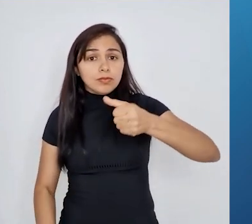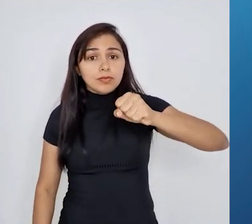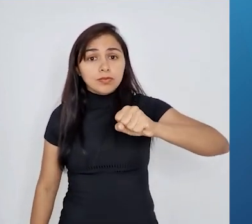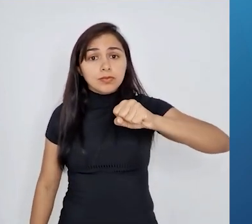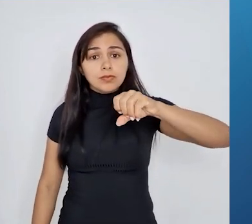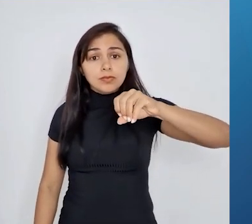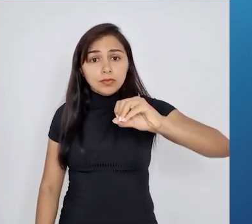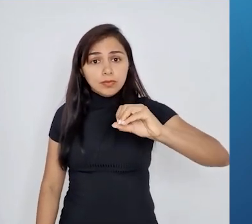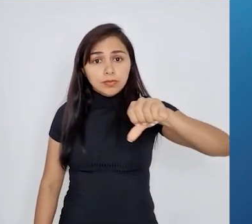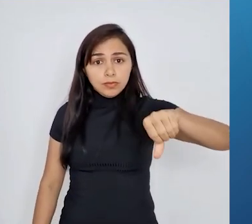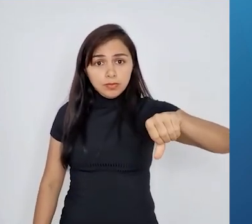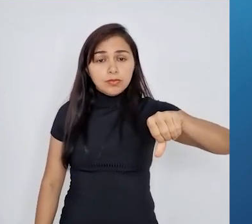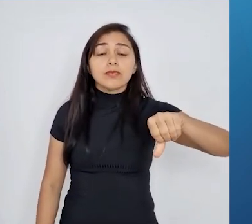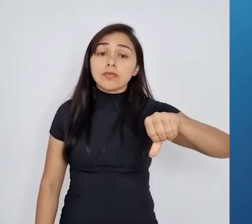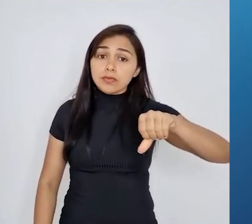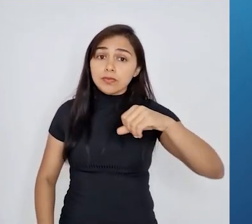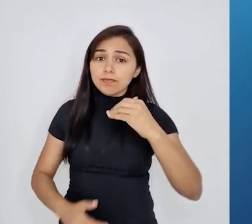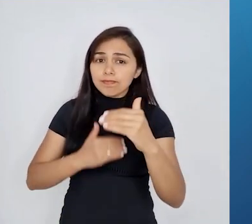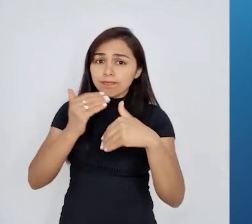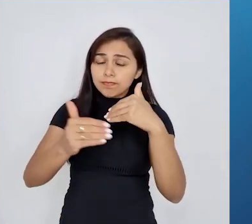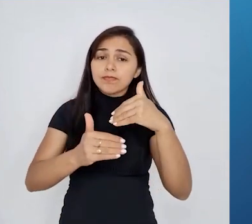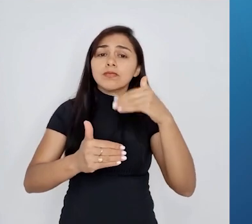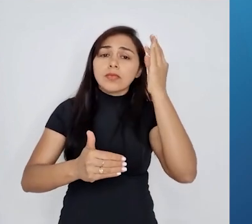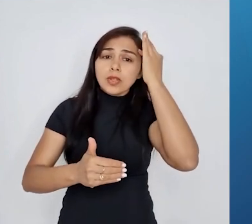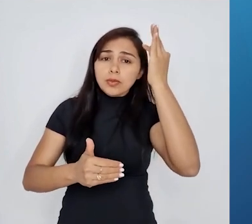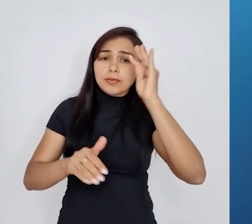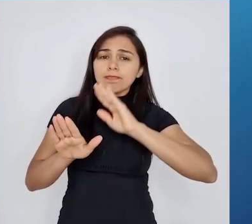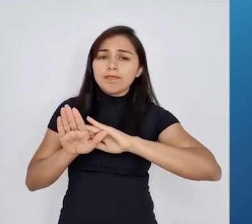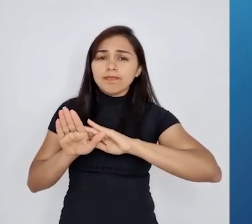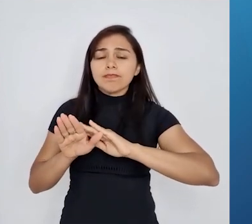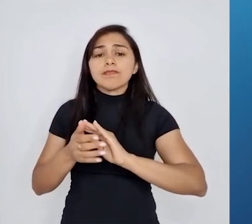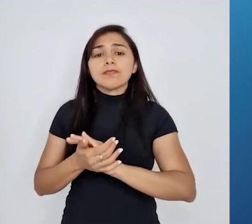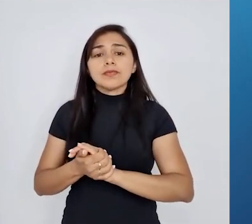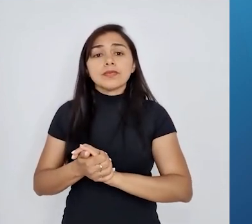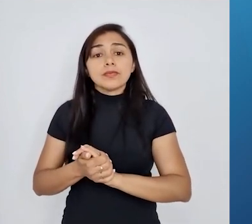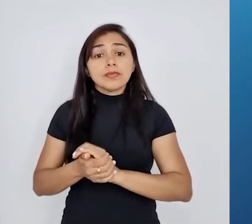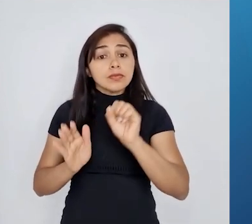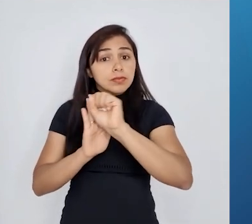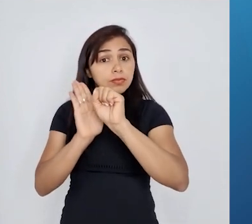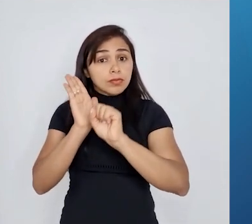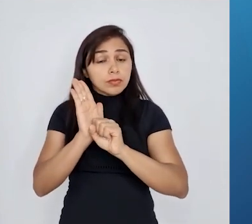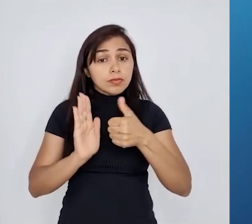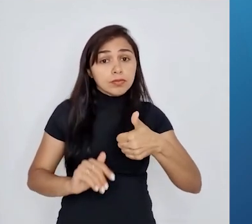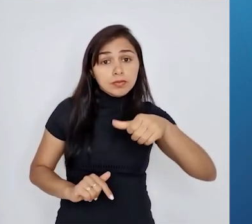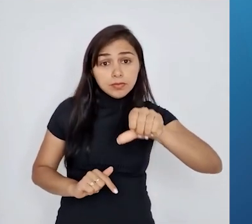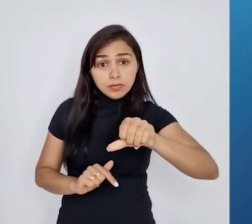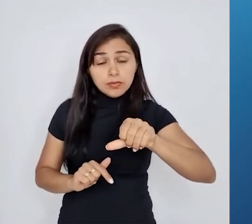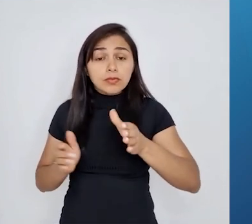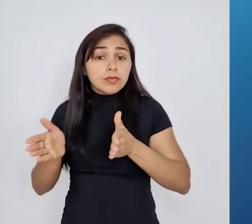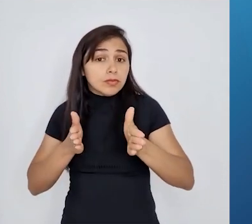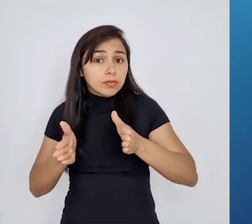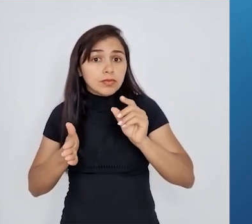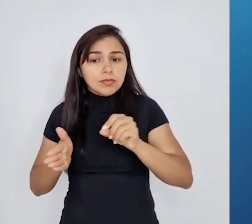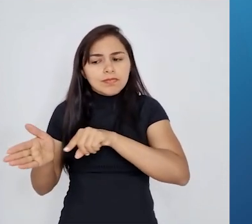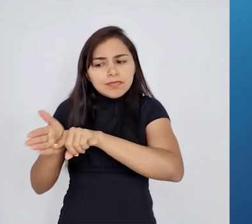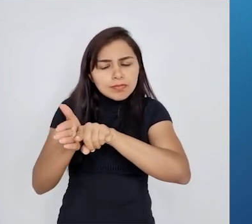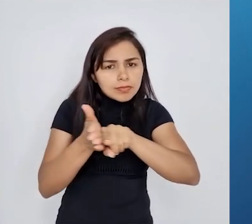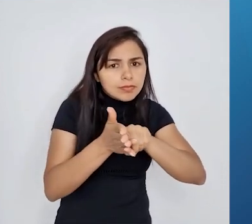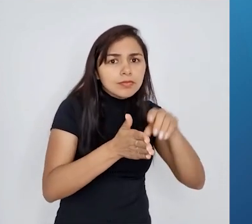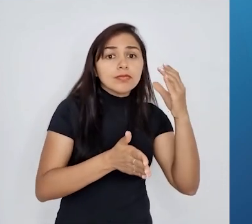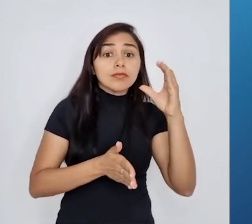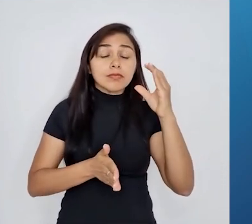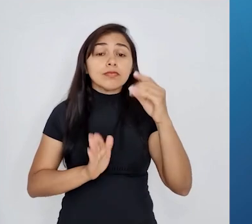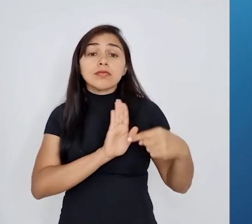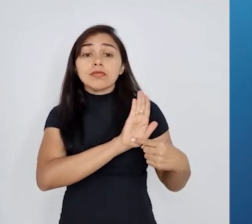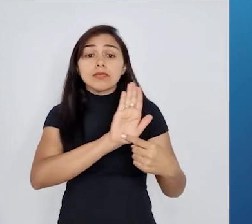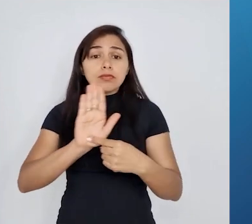desenvolveu suas teorias durante o século XIX, um período em as expedições científicas estavam explorando o mundo, trazendo novas